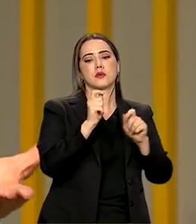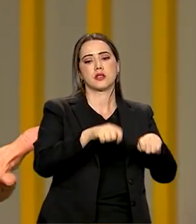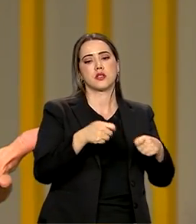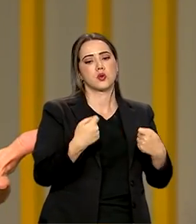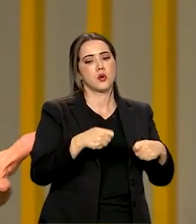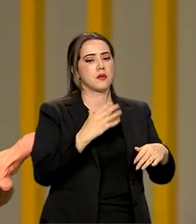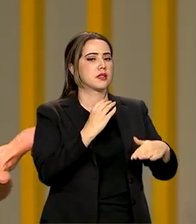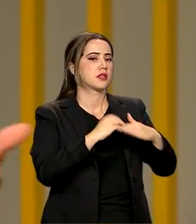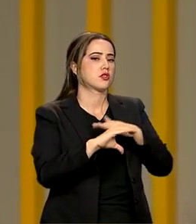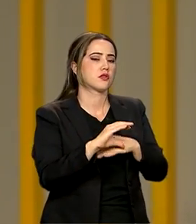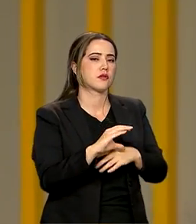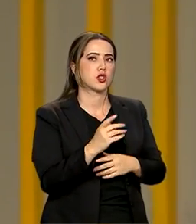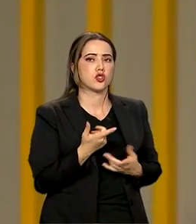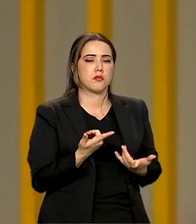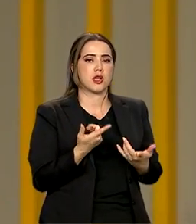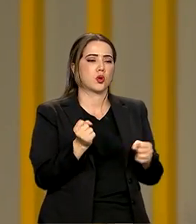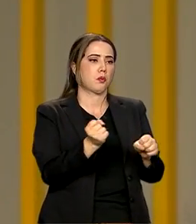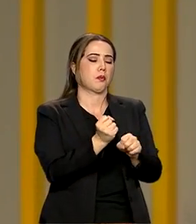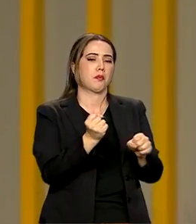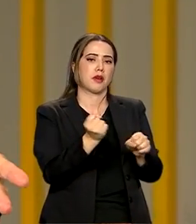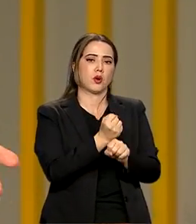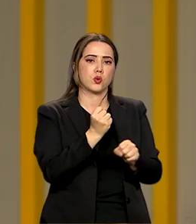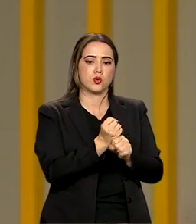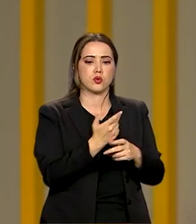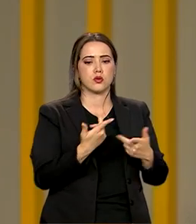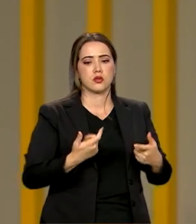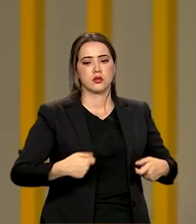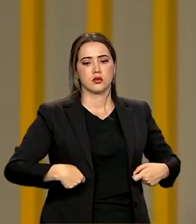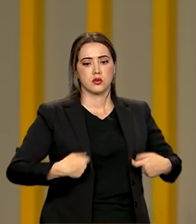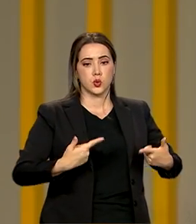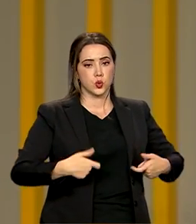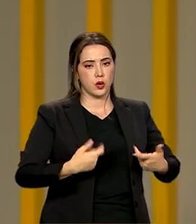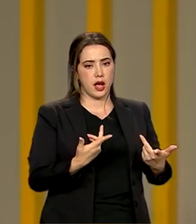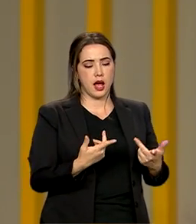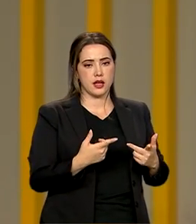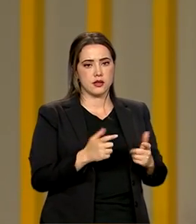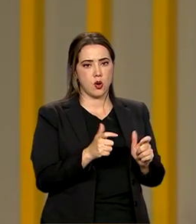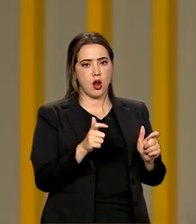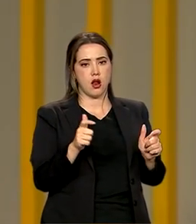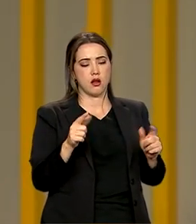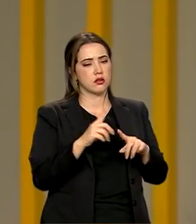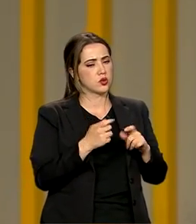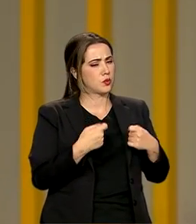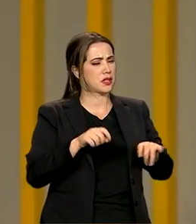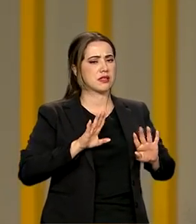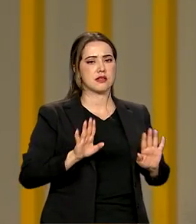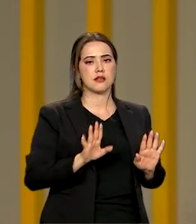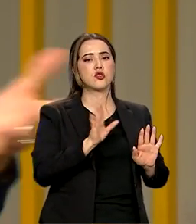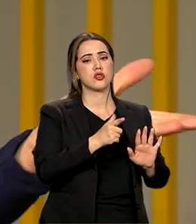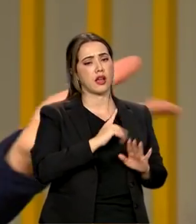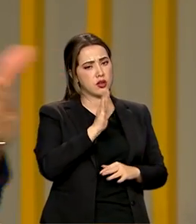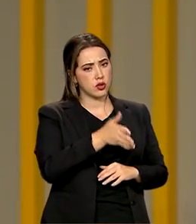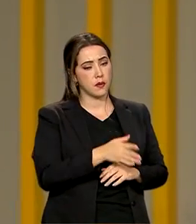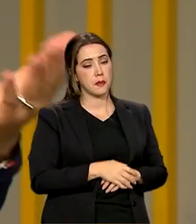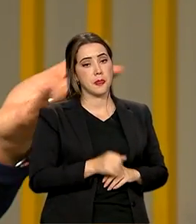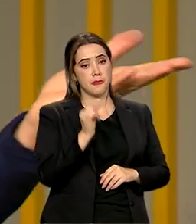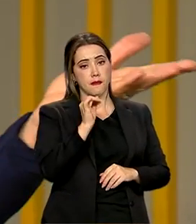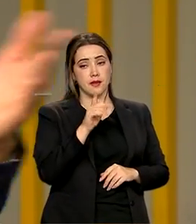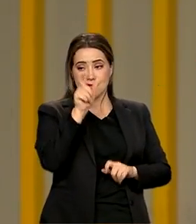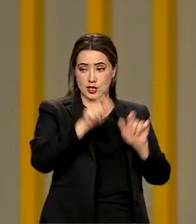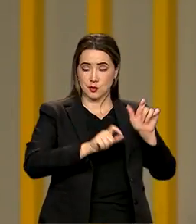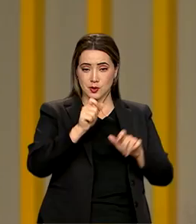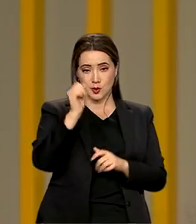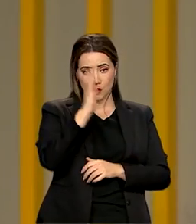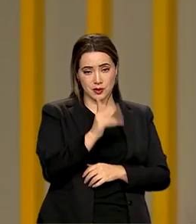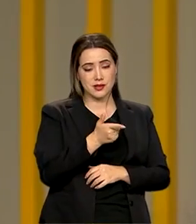investimento para que não se gaste dinheiro exagerado para se fazer um evento desse. E o brasileiro tem, então,